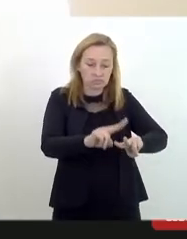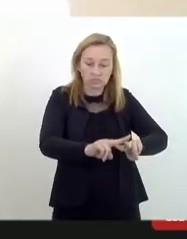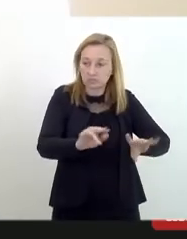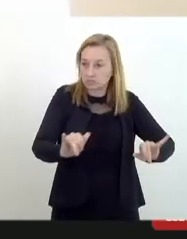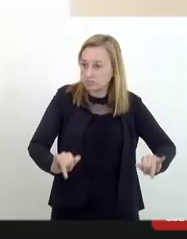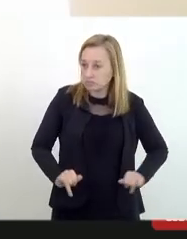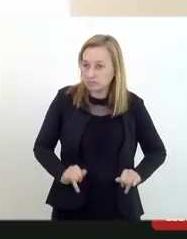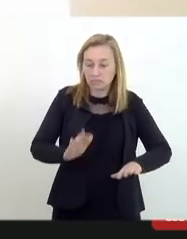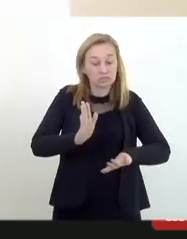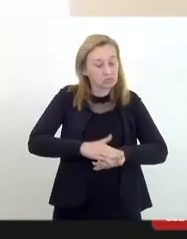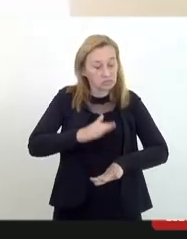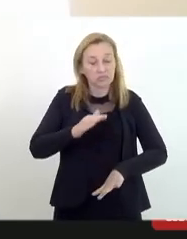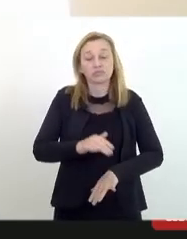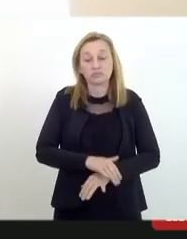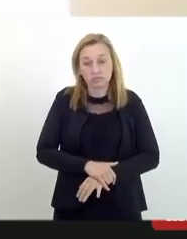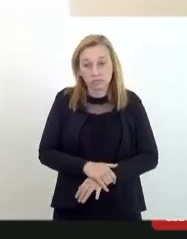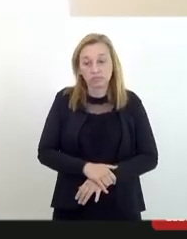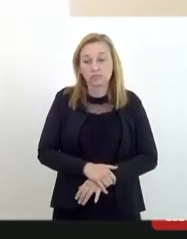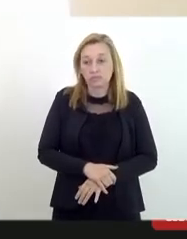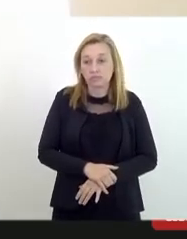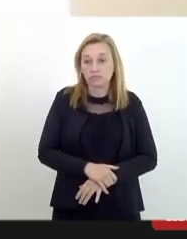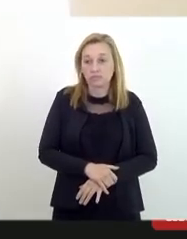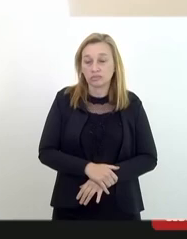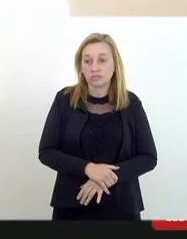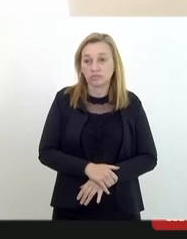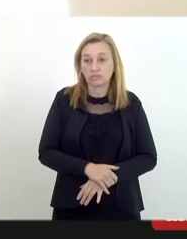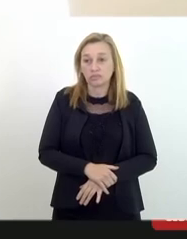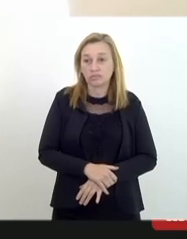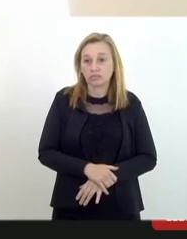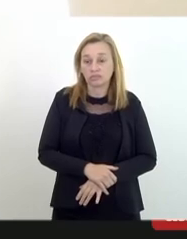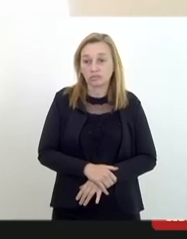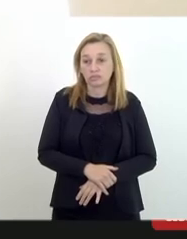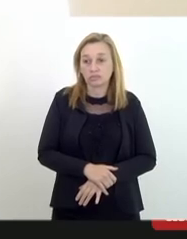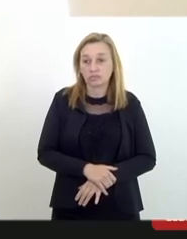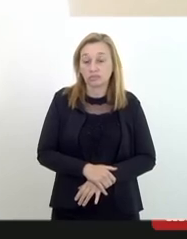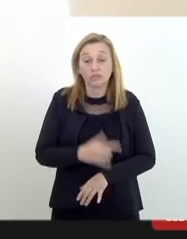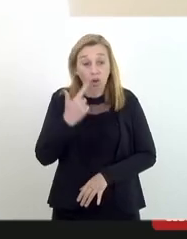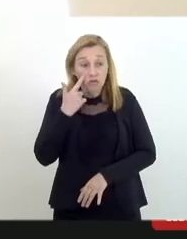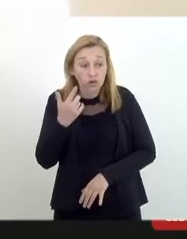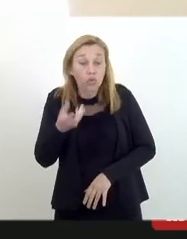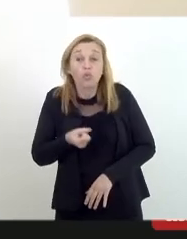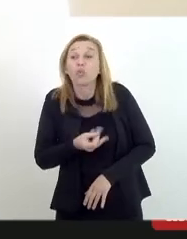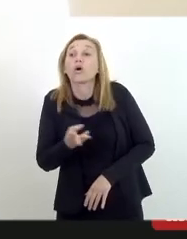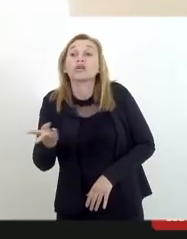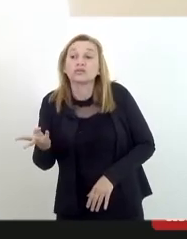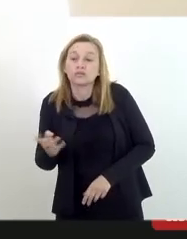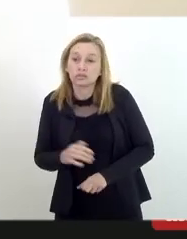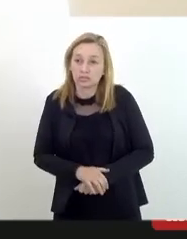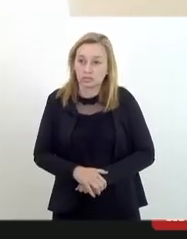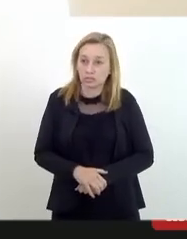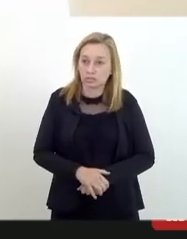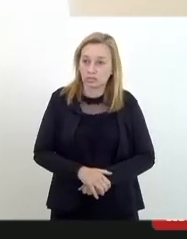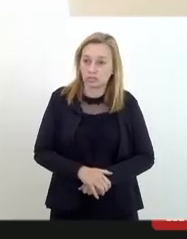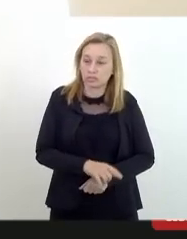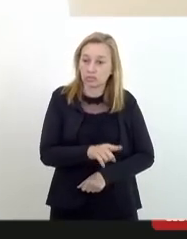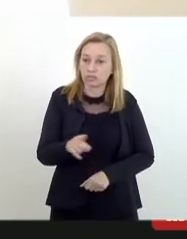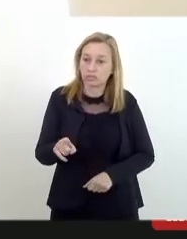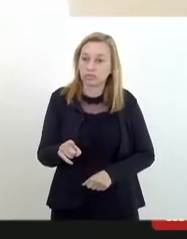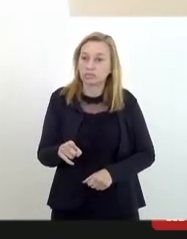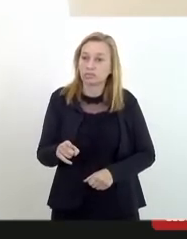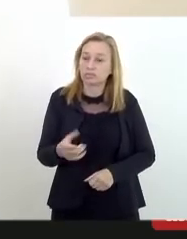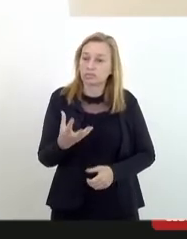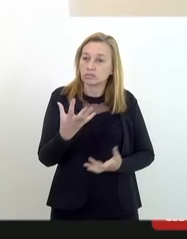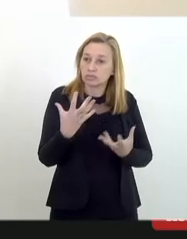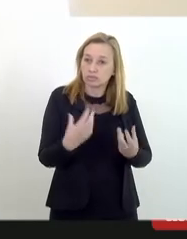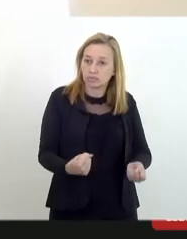locais de privação de liberdade nos antigos manicômios e eu vi o quanto aqueles que abraçaram essa